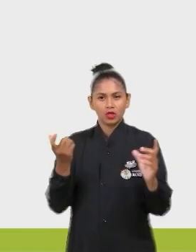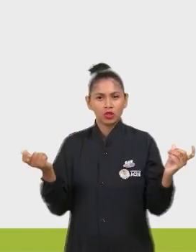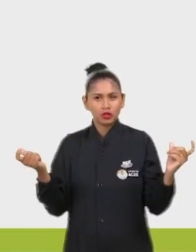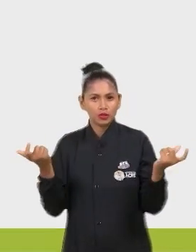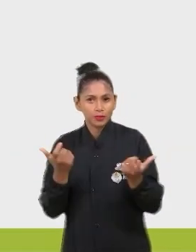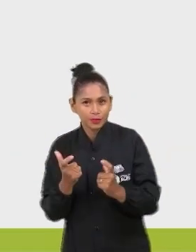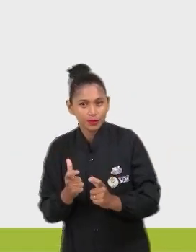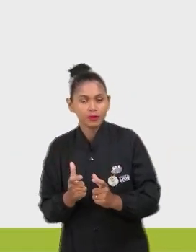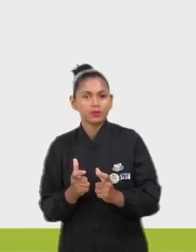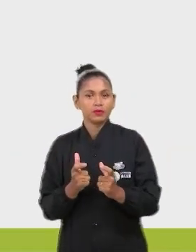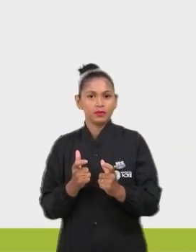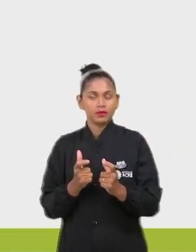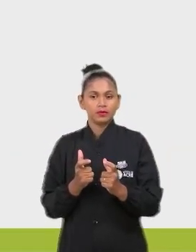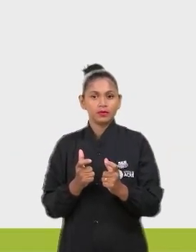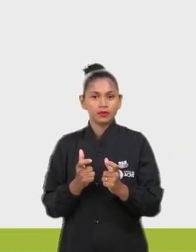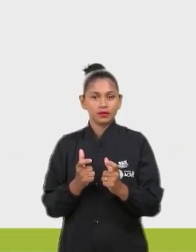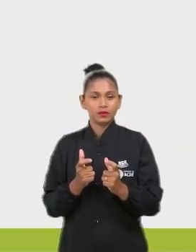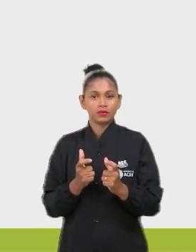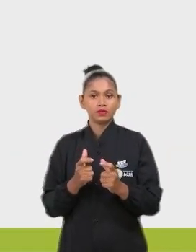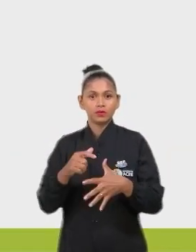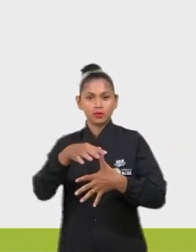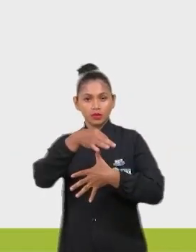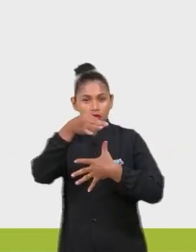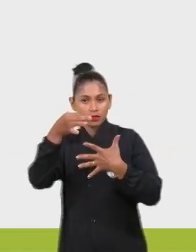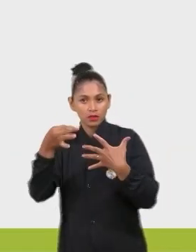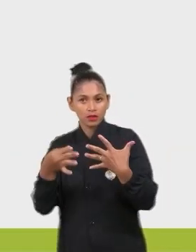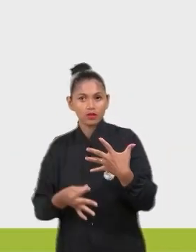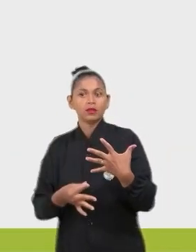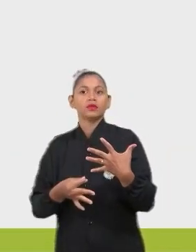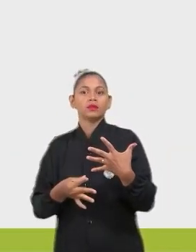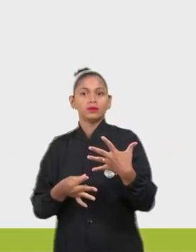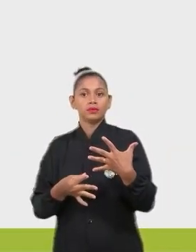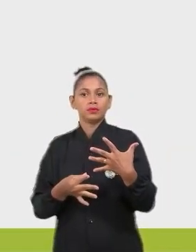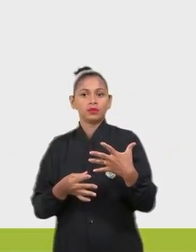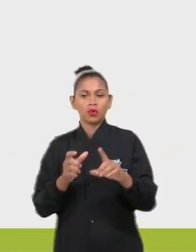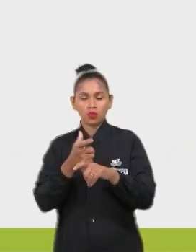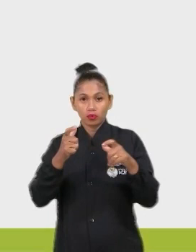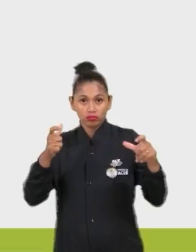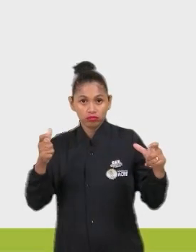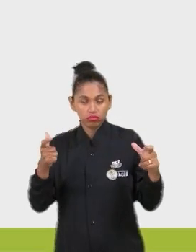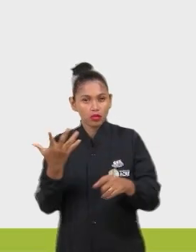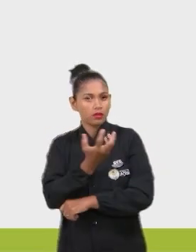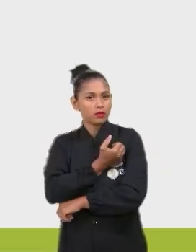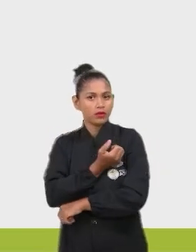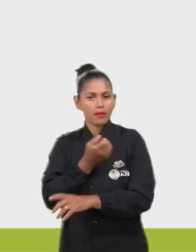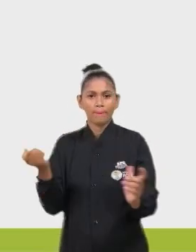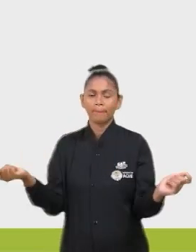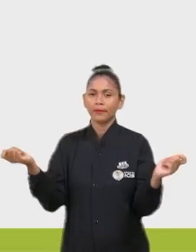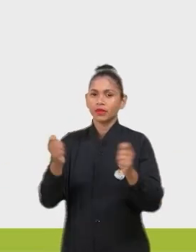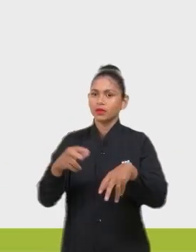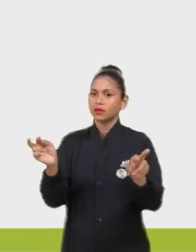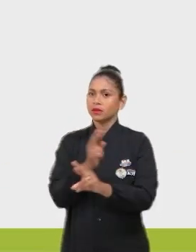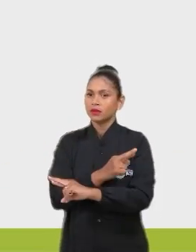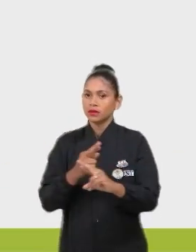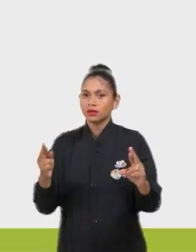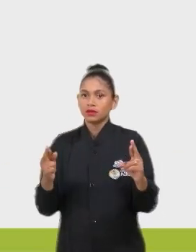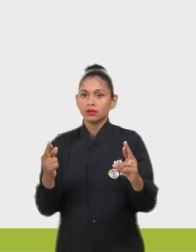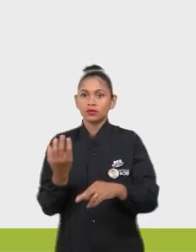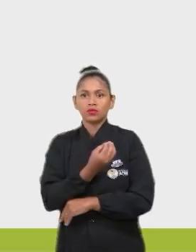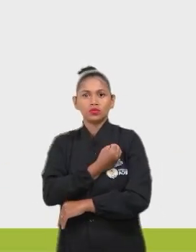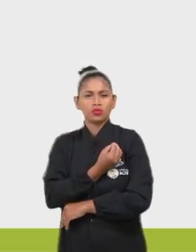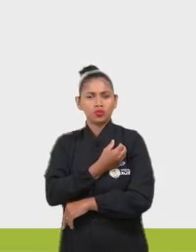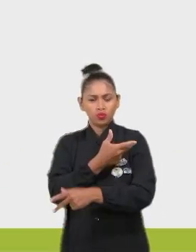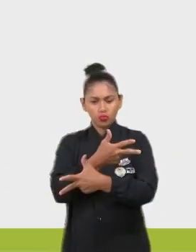a implantação de uma espécie exótica? Alteram os nichos e aumentam o número de possibilidades de relações entre os seres vivos daquele